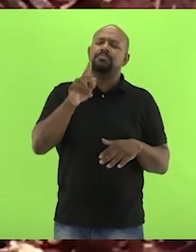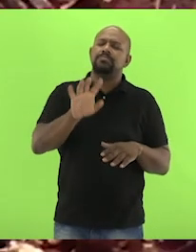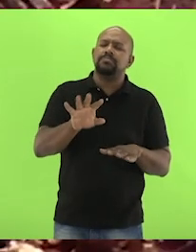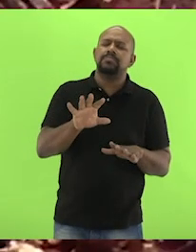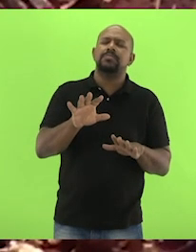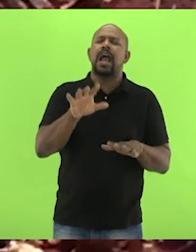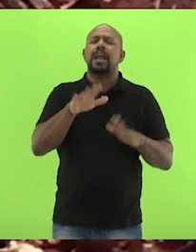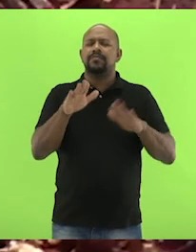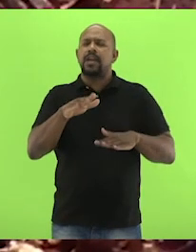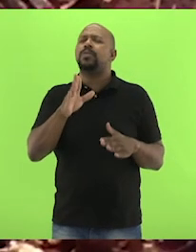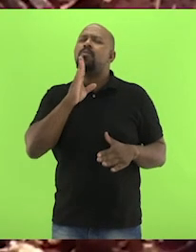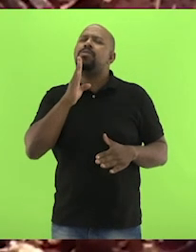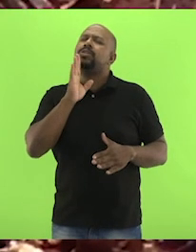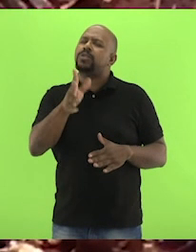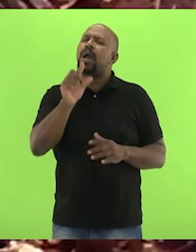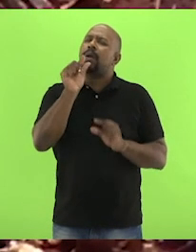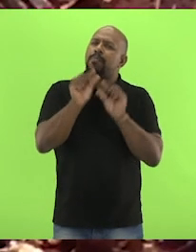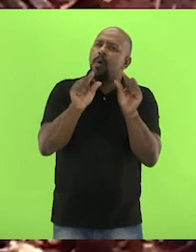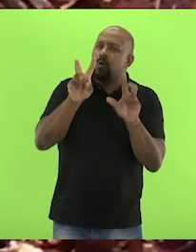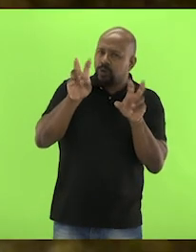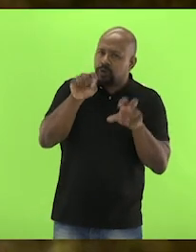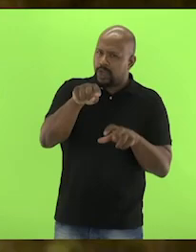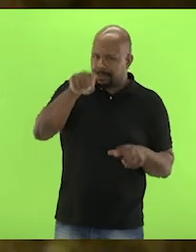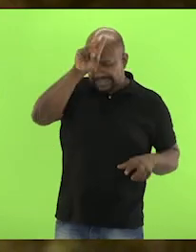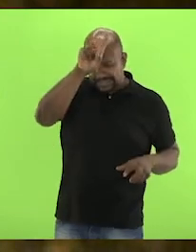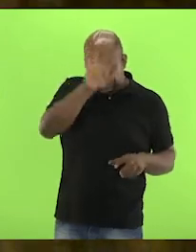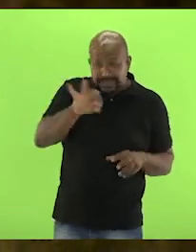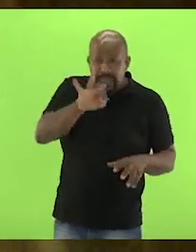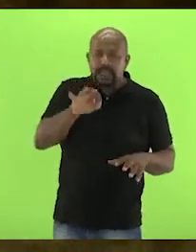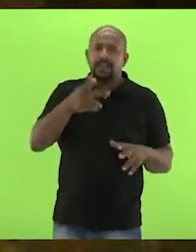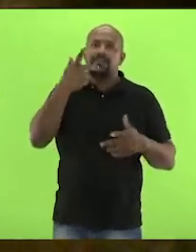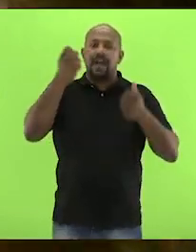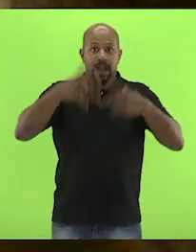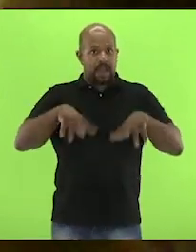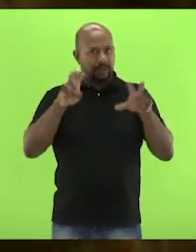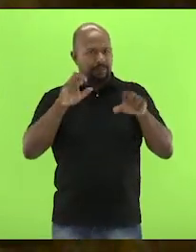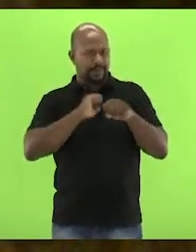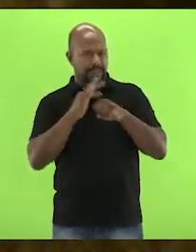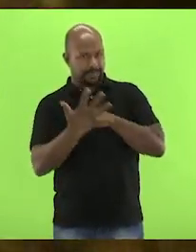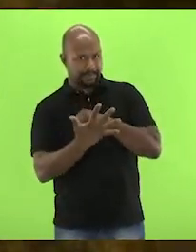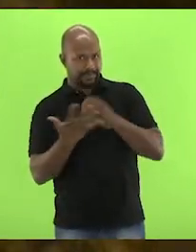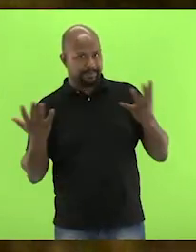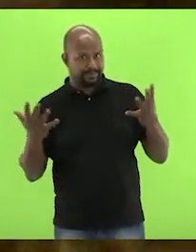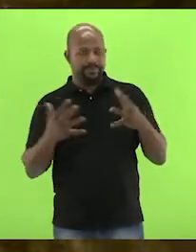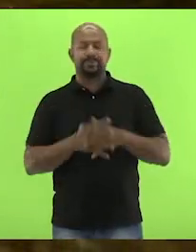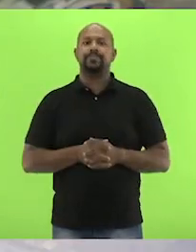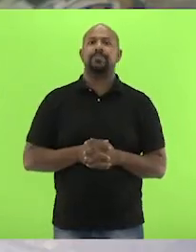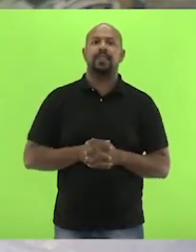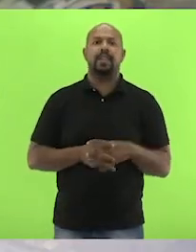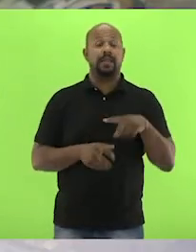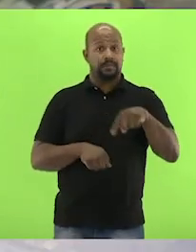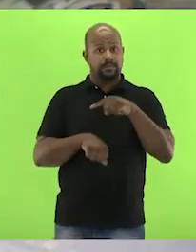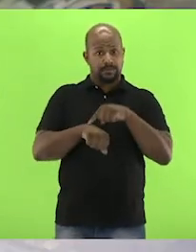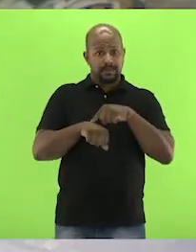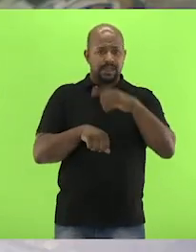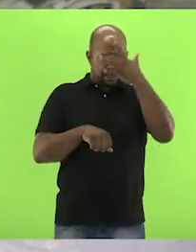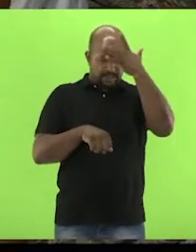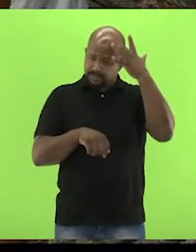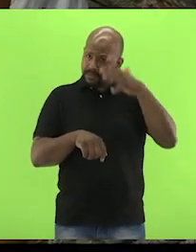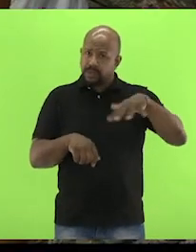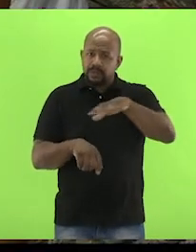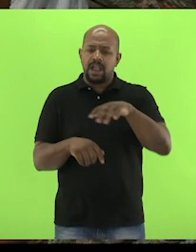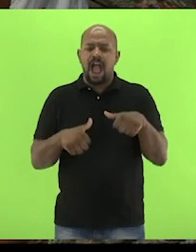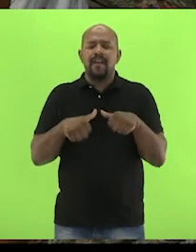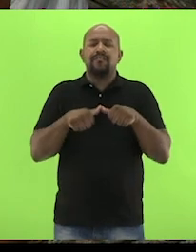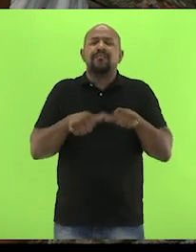Agora vocês conheceram um pouco sobre estes insetos? Vamos falar de pandemia? Pessoas em suas casas. Neste momento, as pessoas passaram